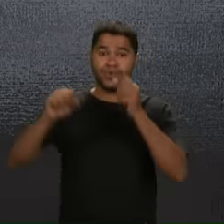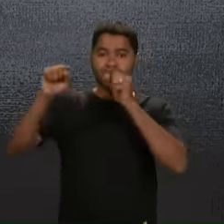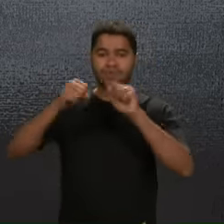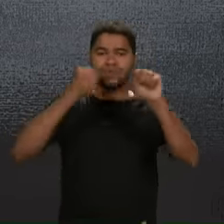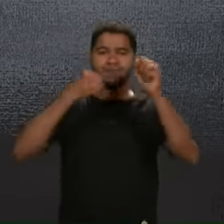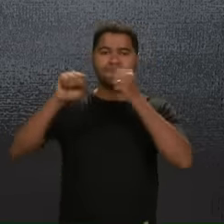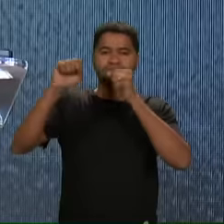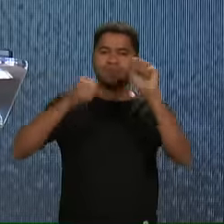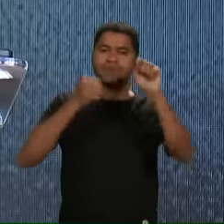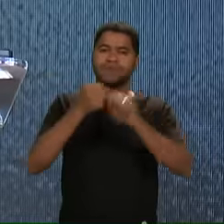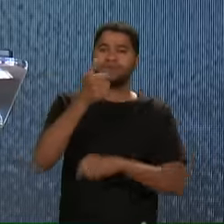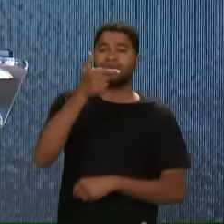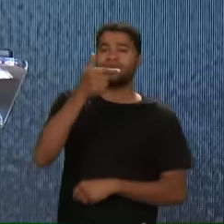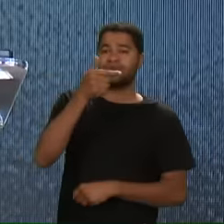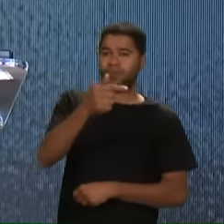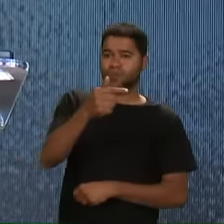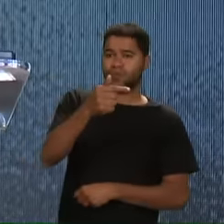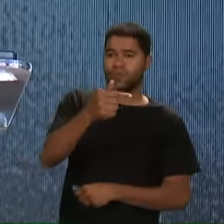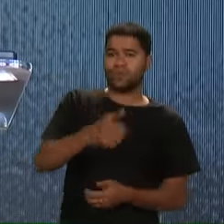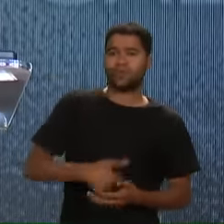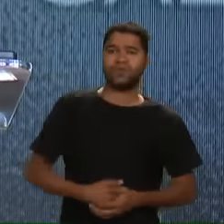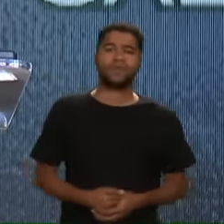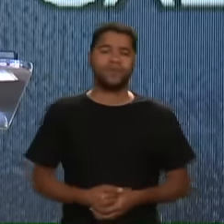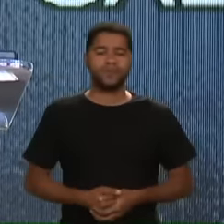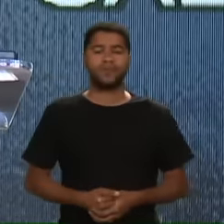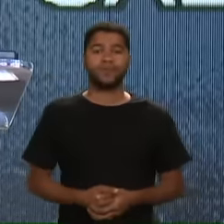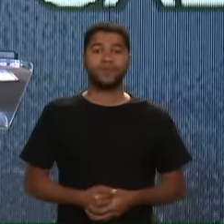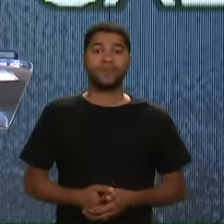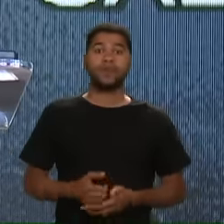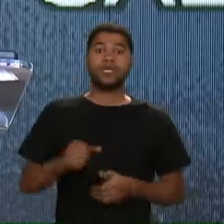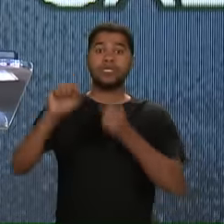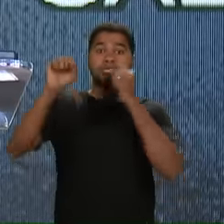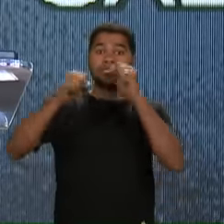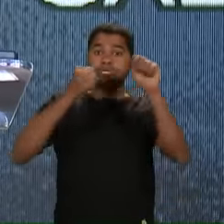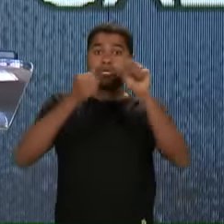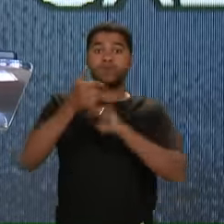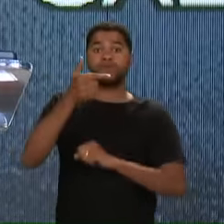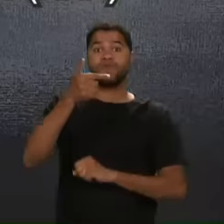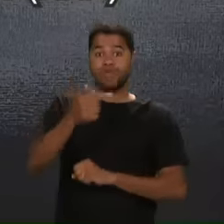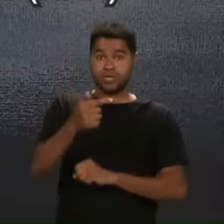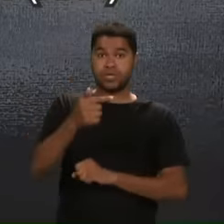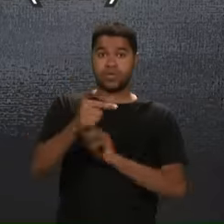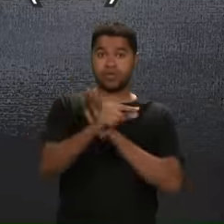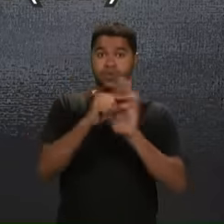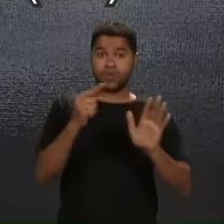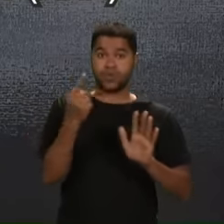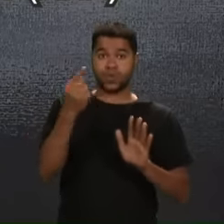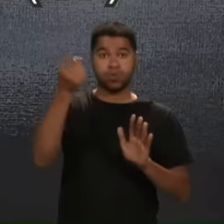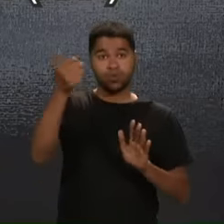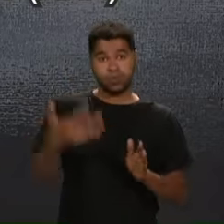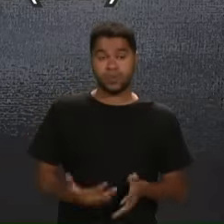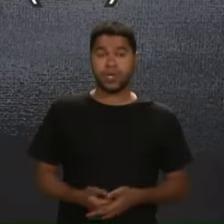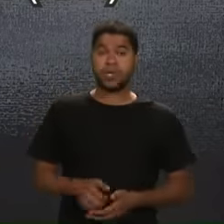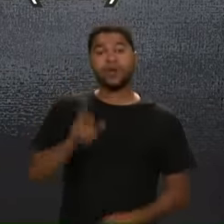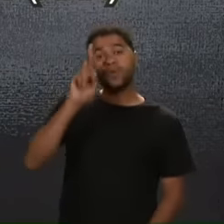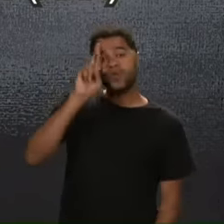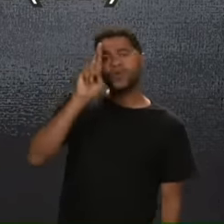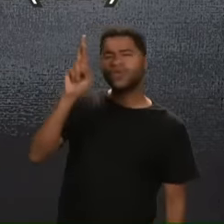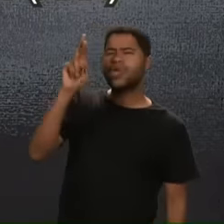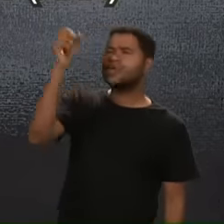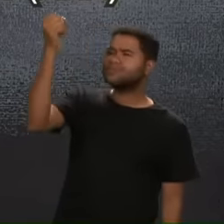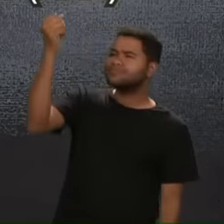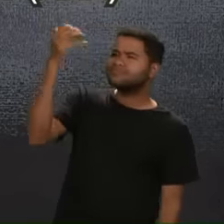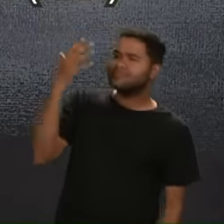27 O verso Primeiro Salmo 27 O verso Primeiro Diz assim O Senhor É a minha